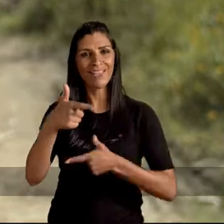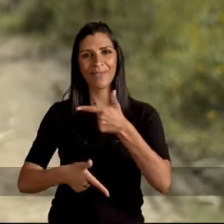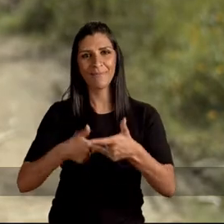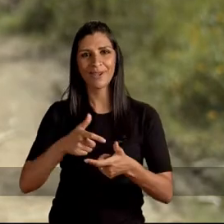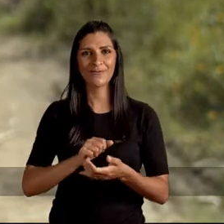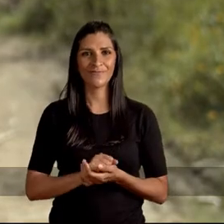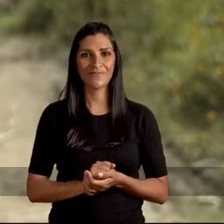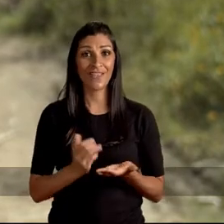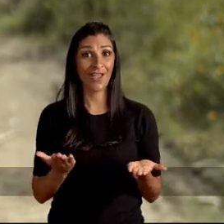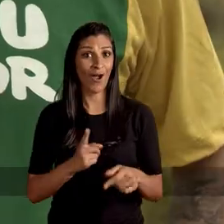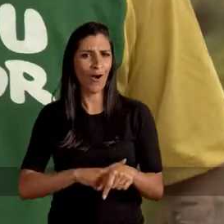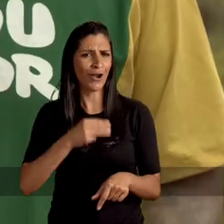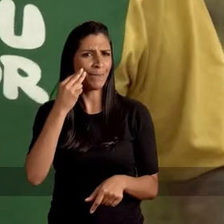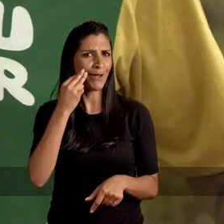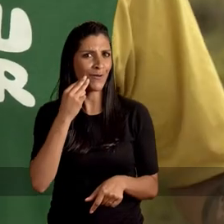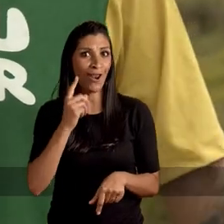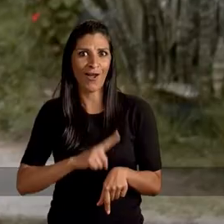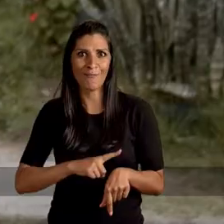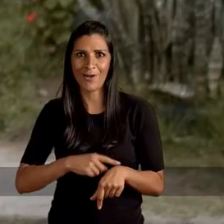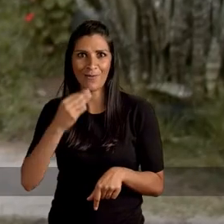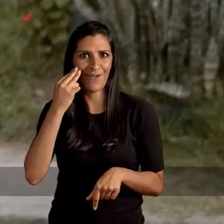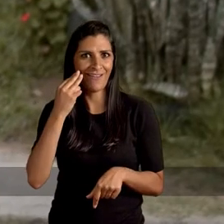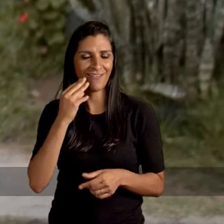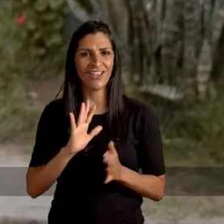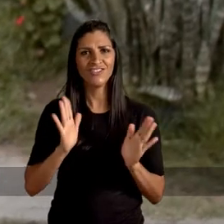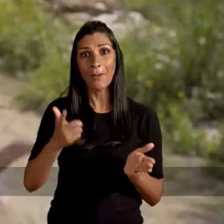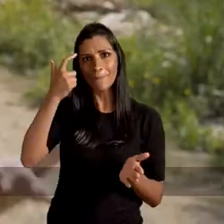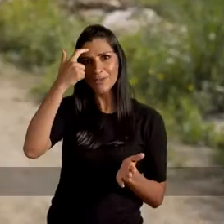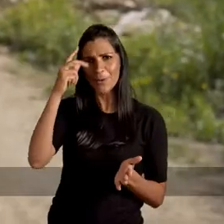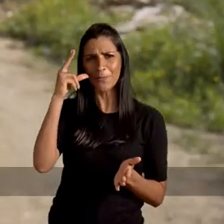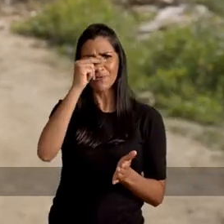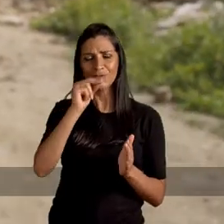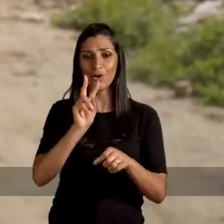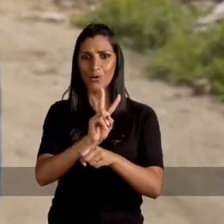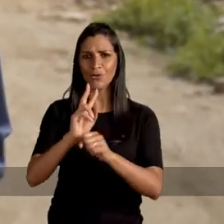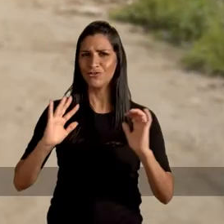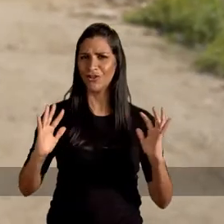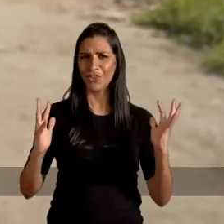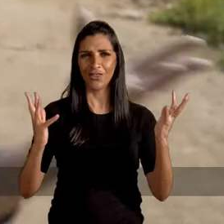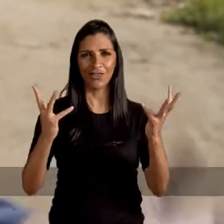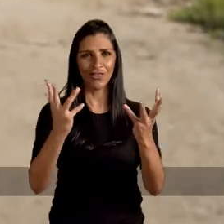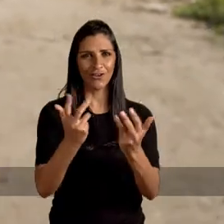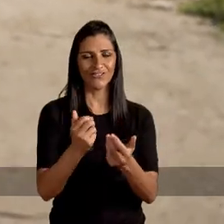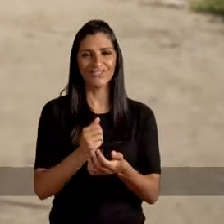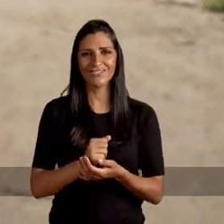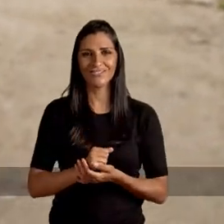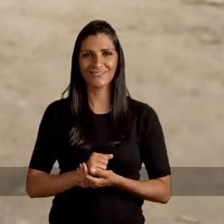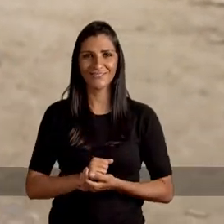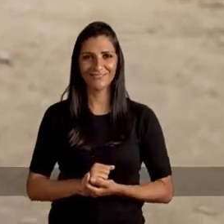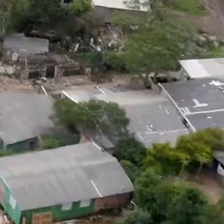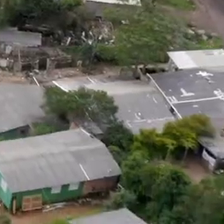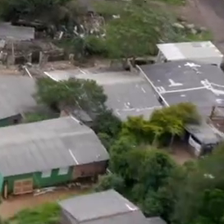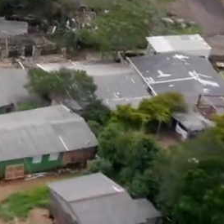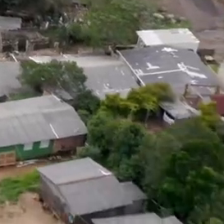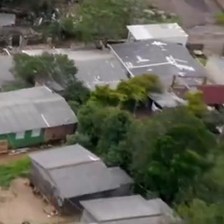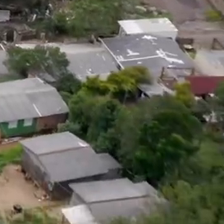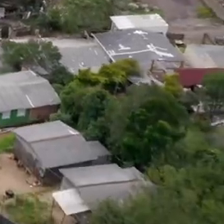sua renda e gerar empregos. É a hora da Manu, mais do que na roda. Já pensou uma prefeitura que cuide de todas e de todos?